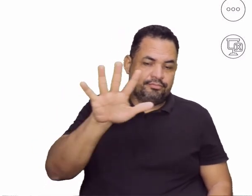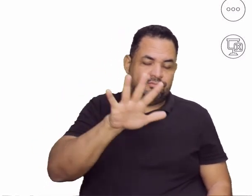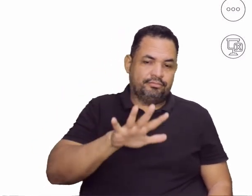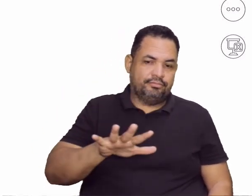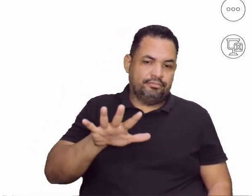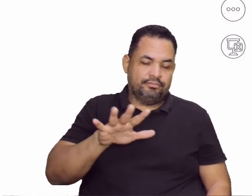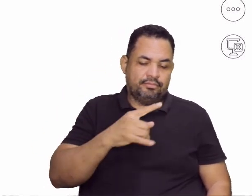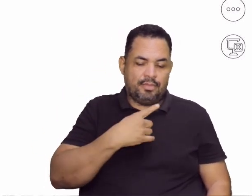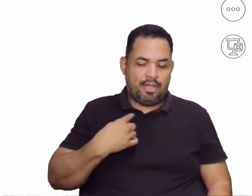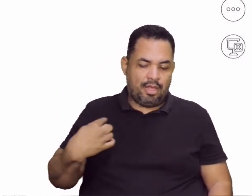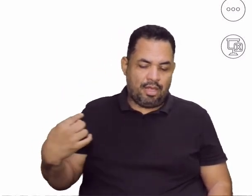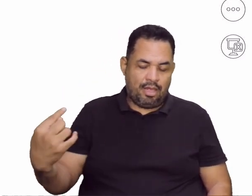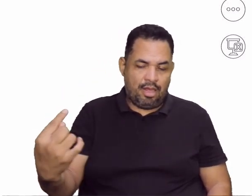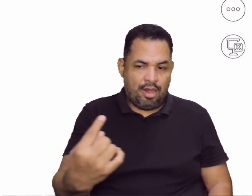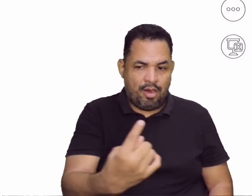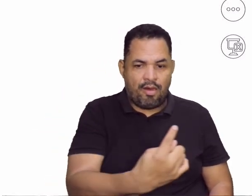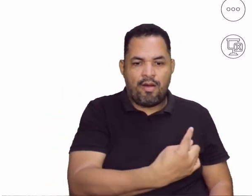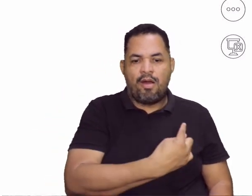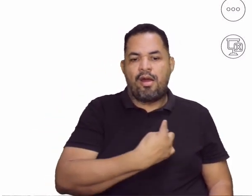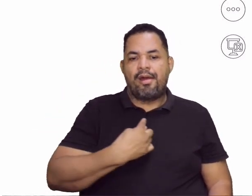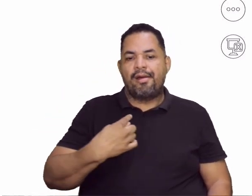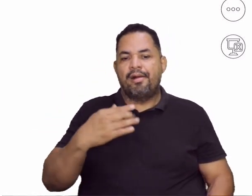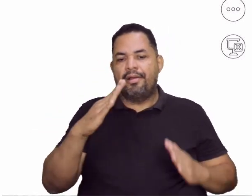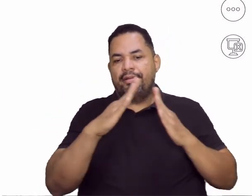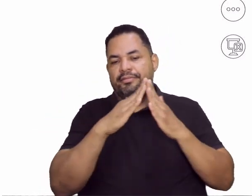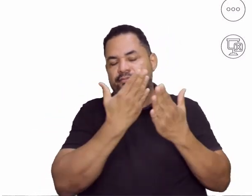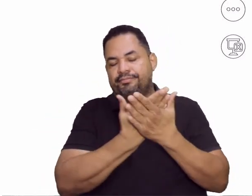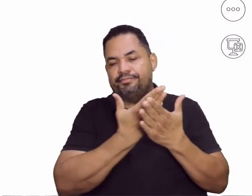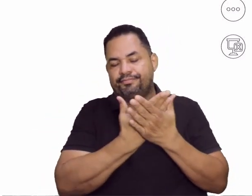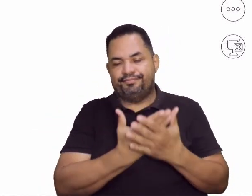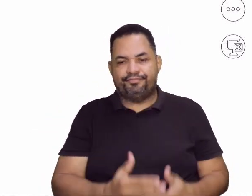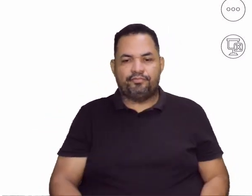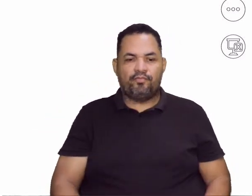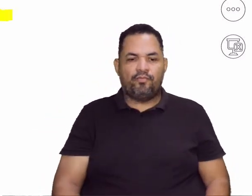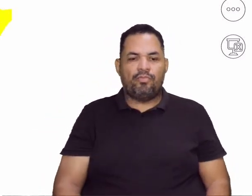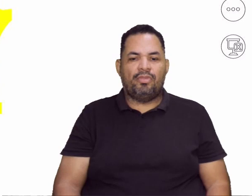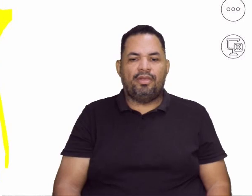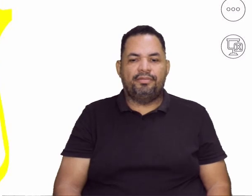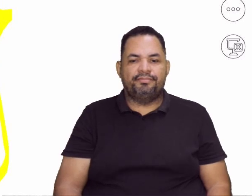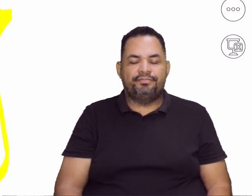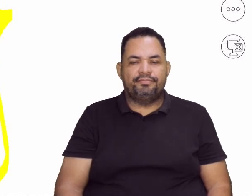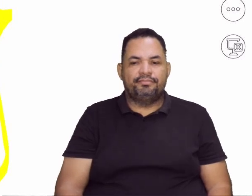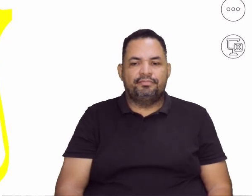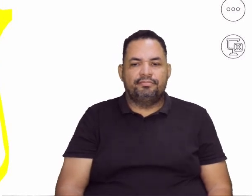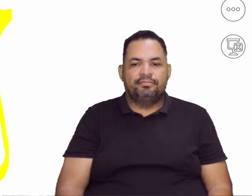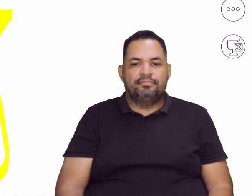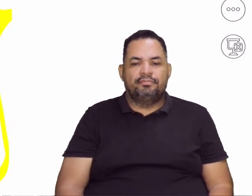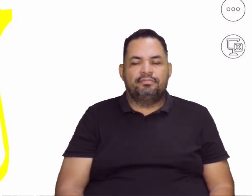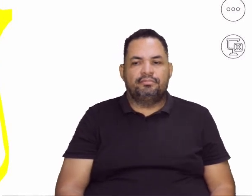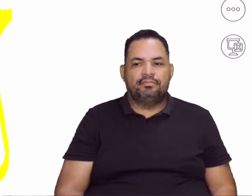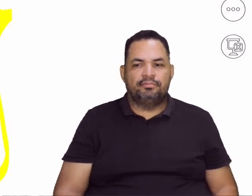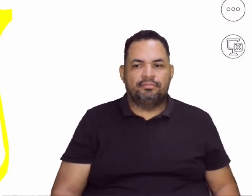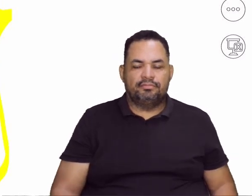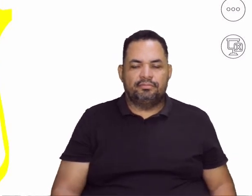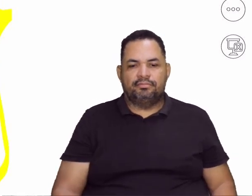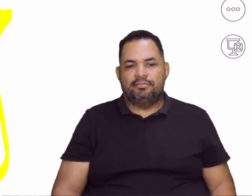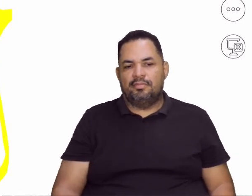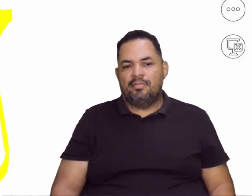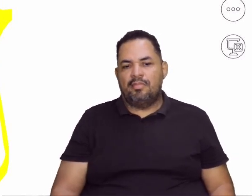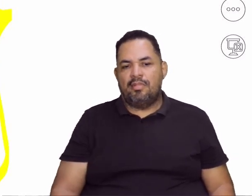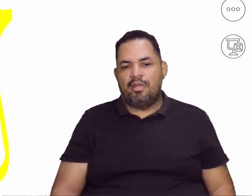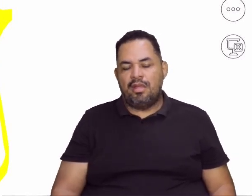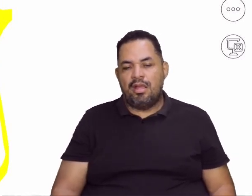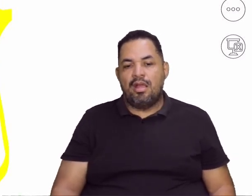nos arredores da tua escola ou até mesmo na tua escola, tá? Com pessoas que você acha aí interessante entrevistar.